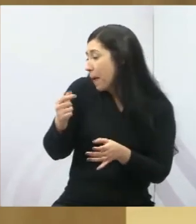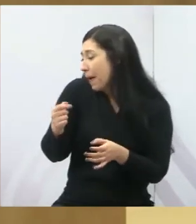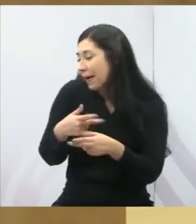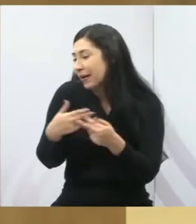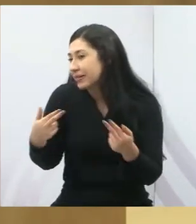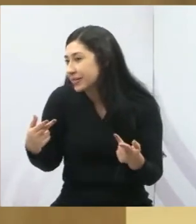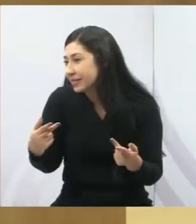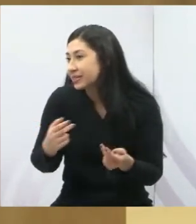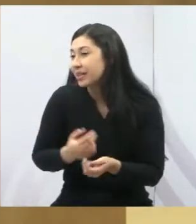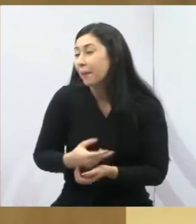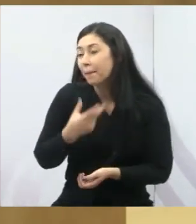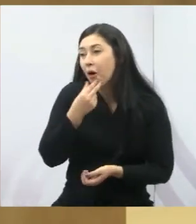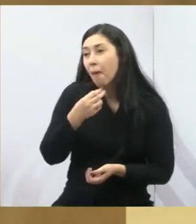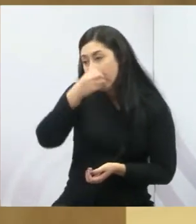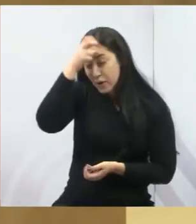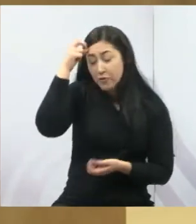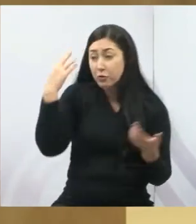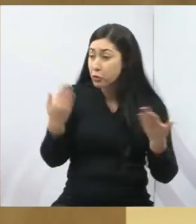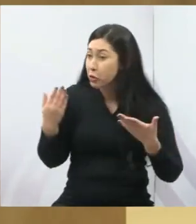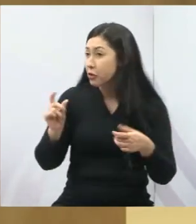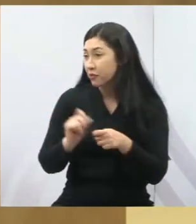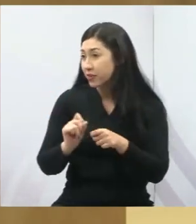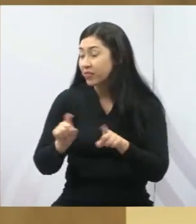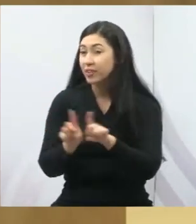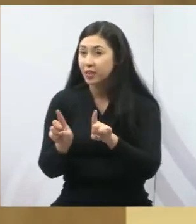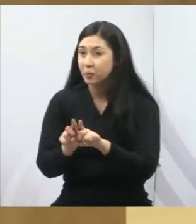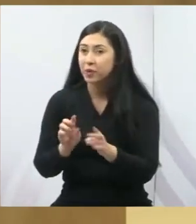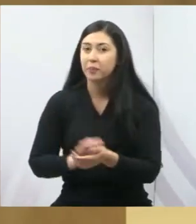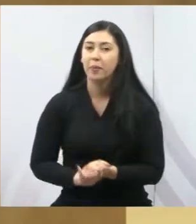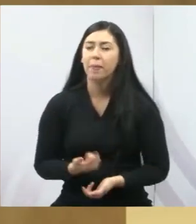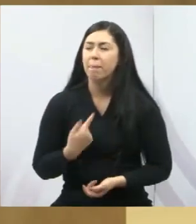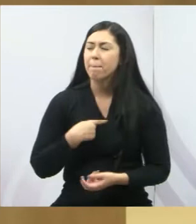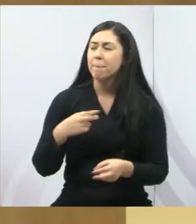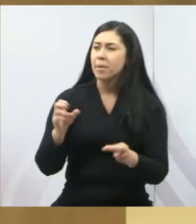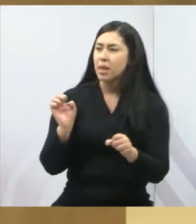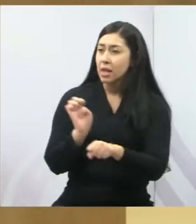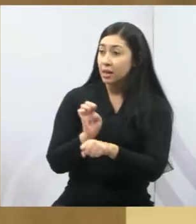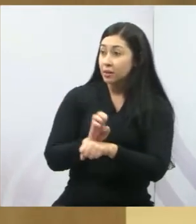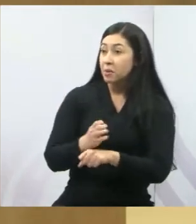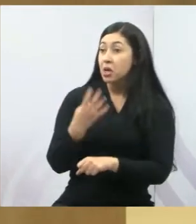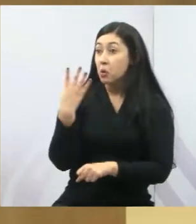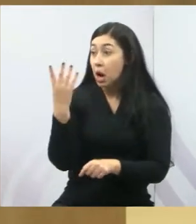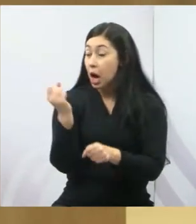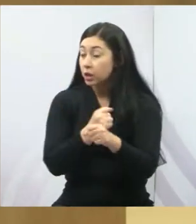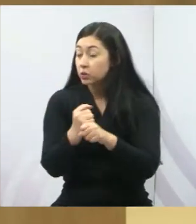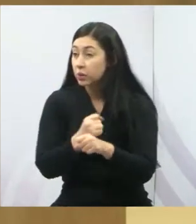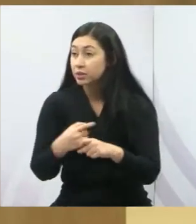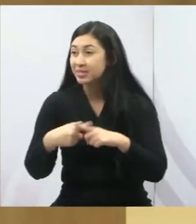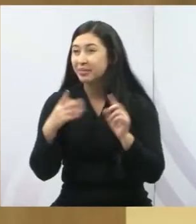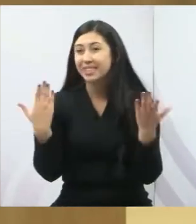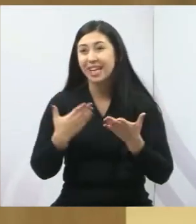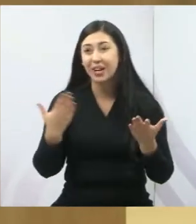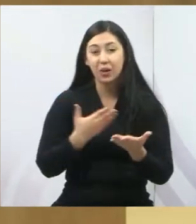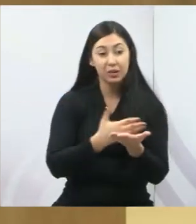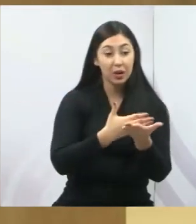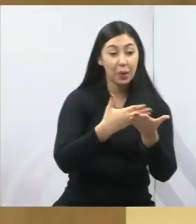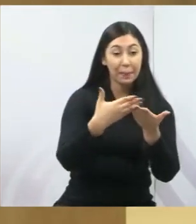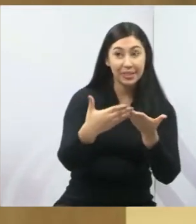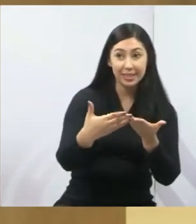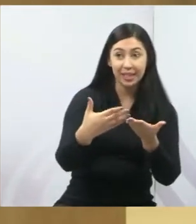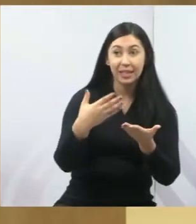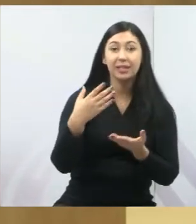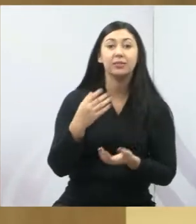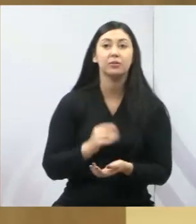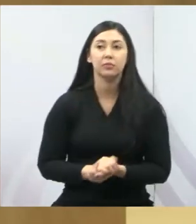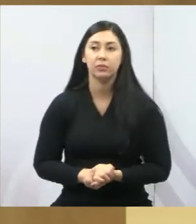Mas eu esperei durante quatro anos. E agora é que está iniciando aí a obra, né? O vereador Juarez está lembrando bem aqui também,